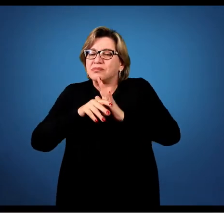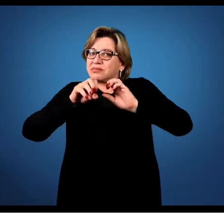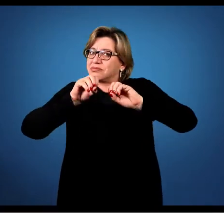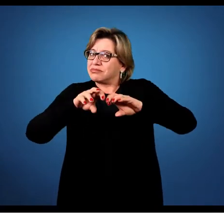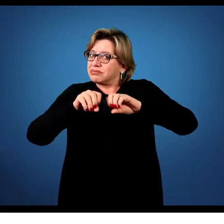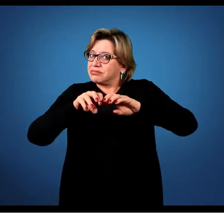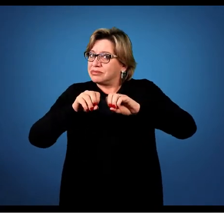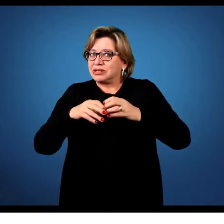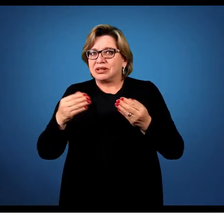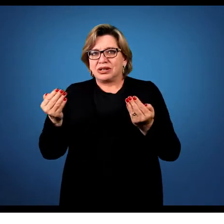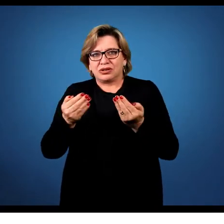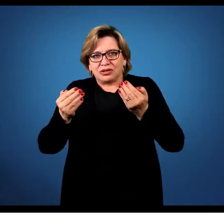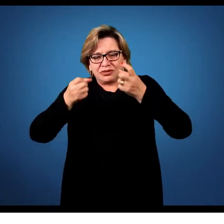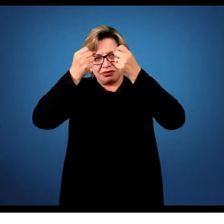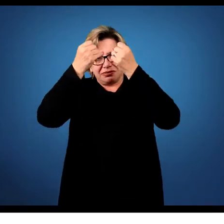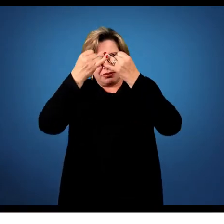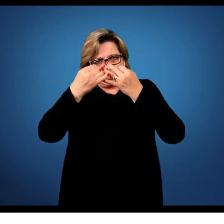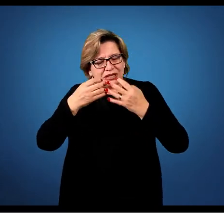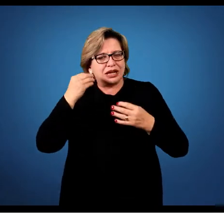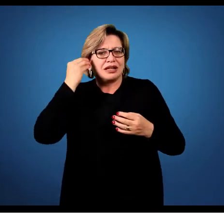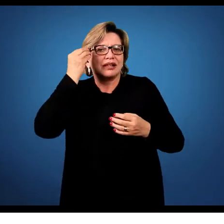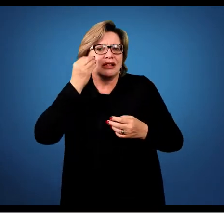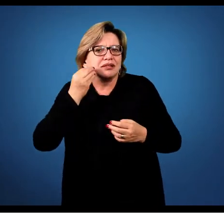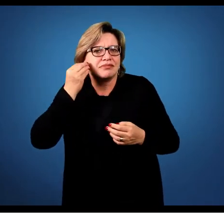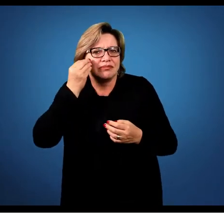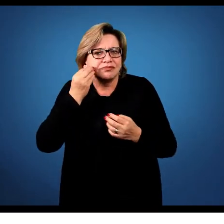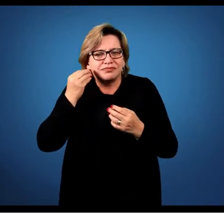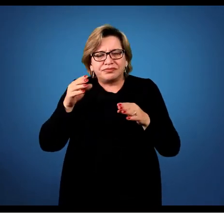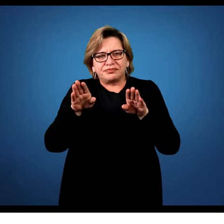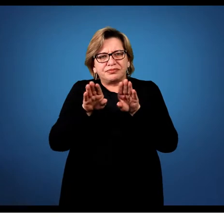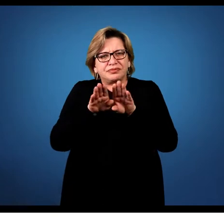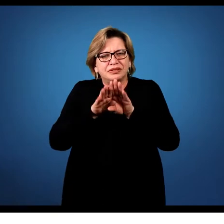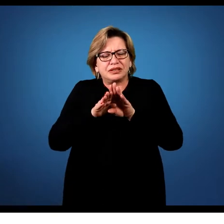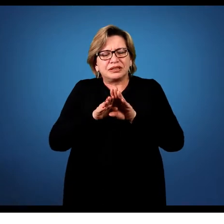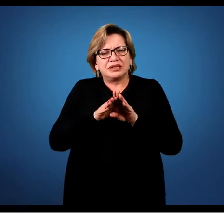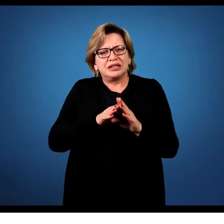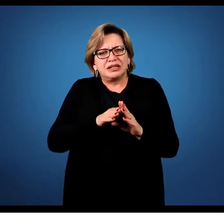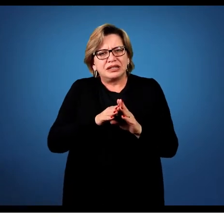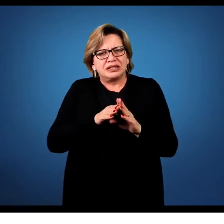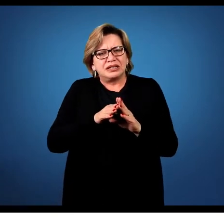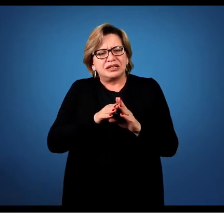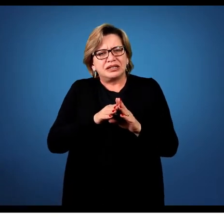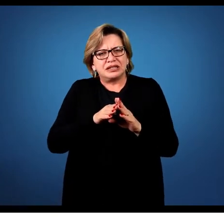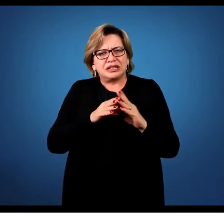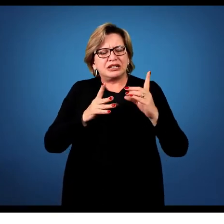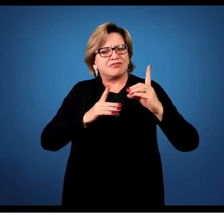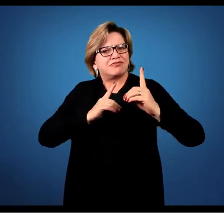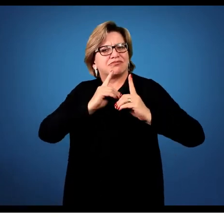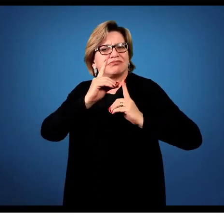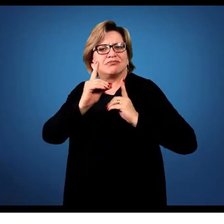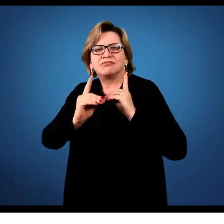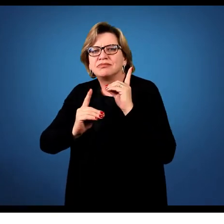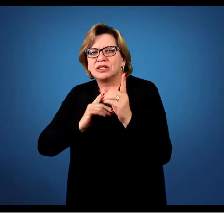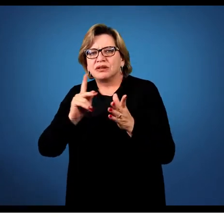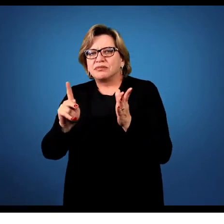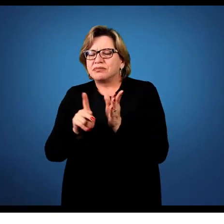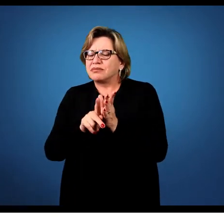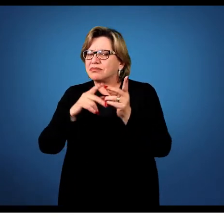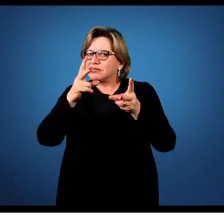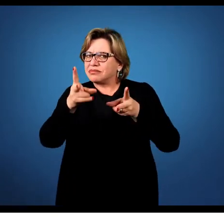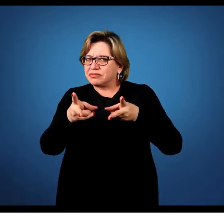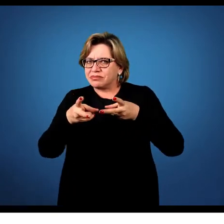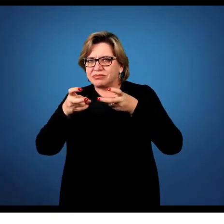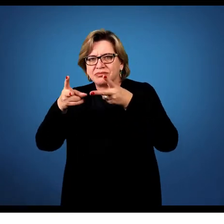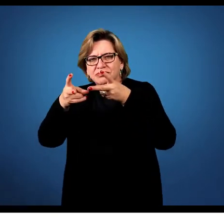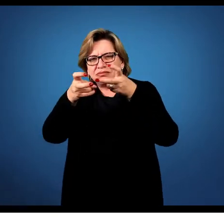falaremos um pouco sobre experiência, sobre essa dinâmica da percepção quanto